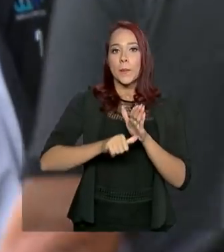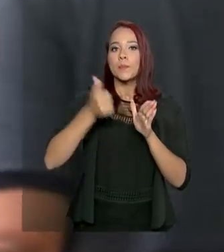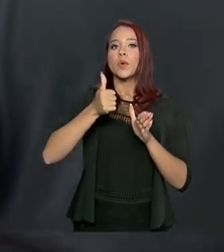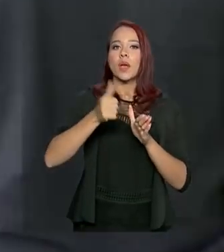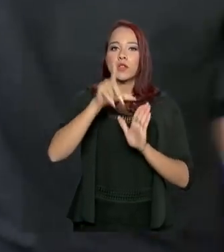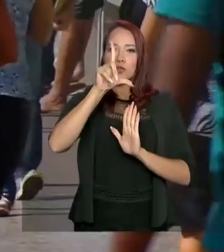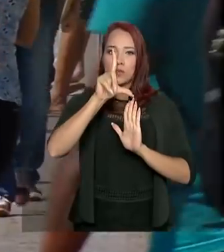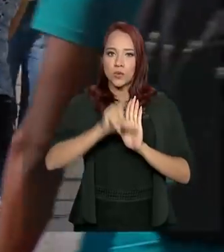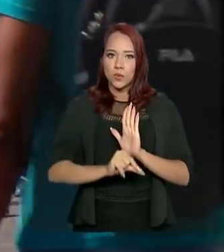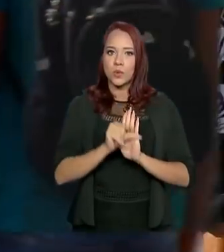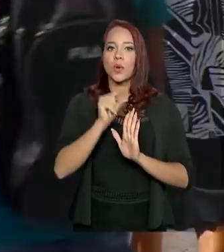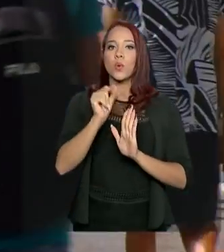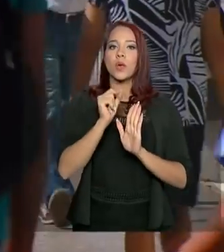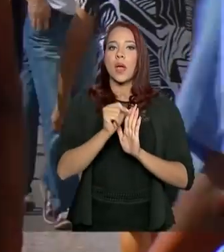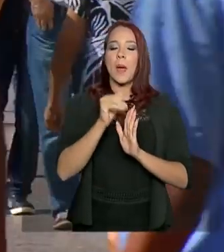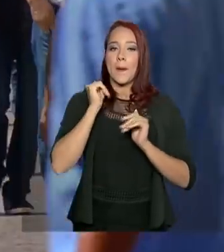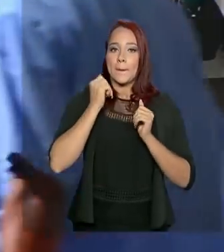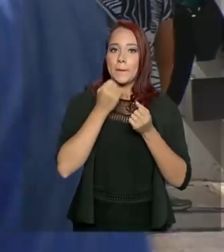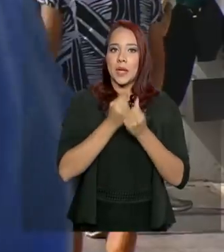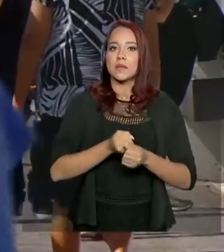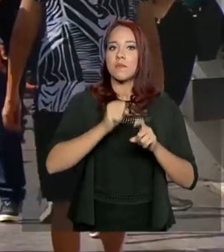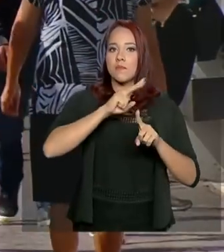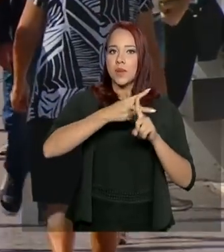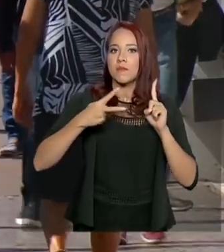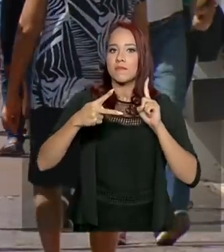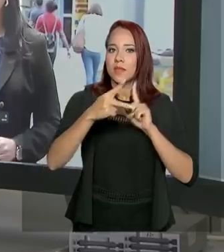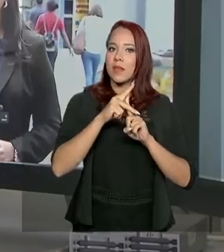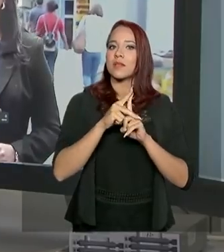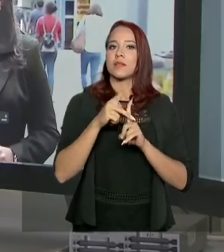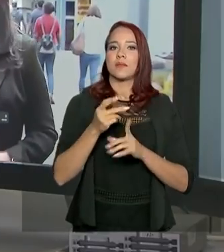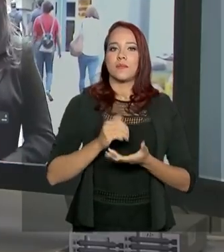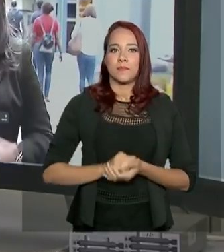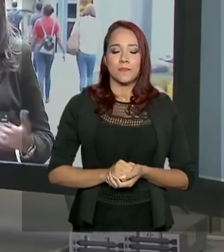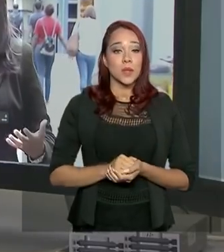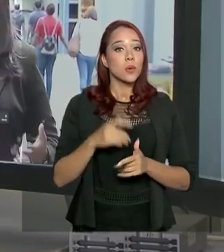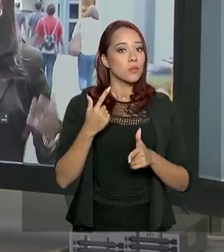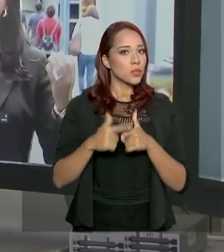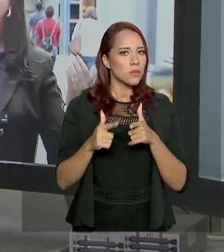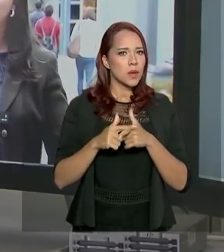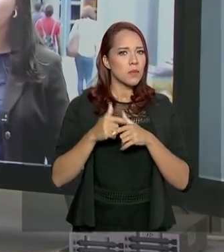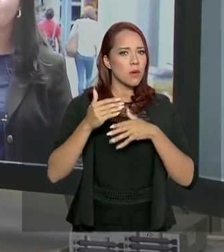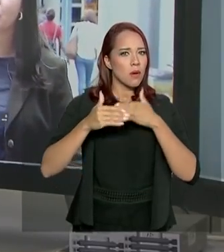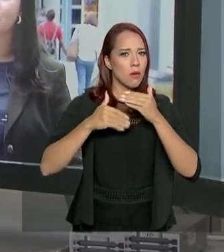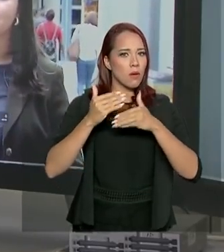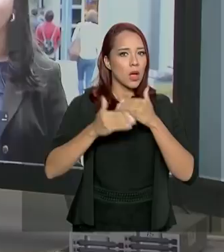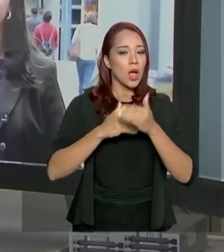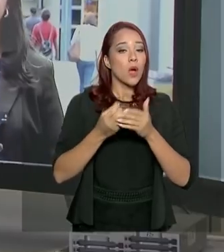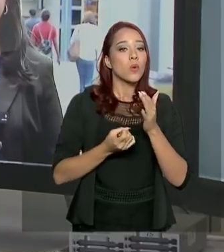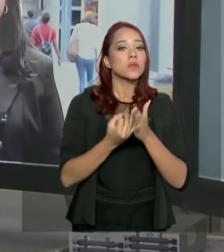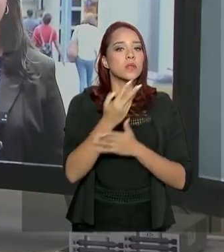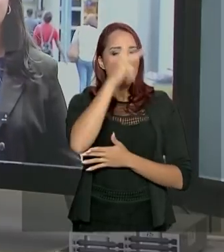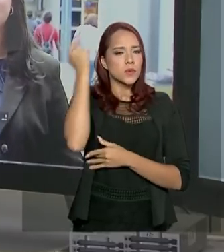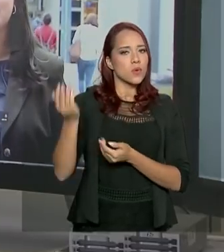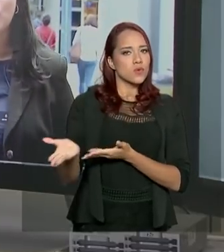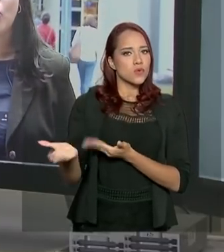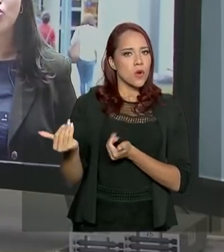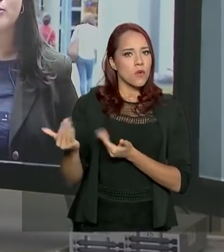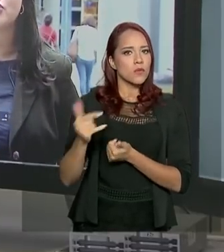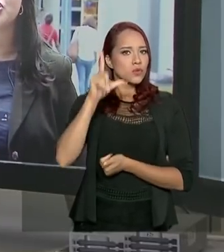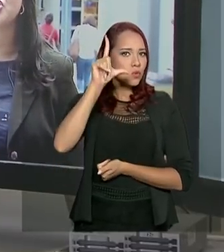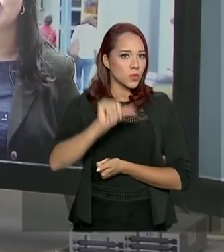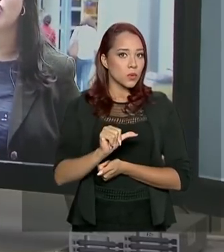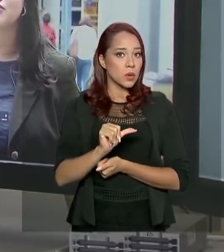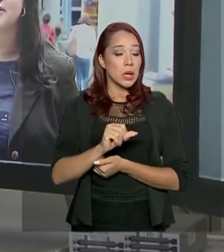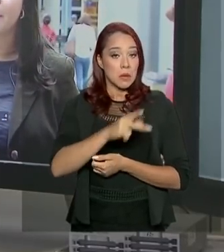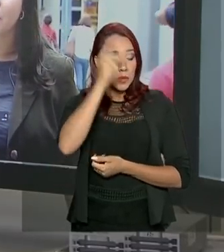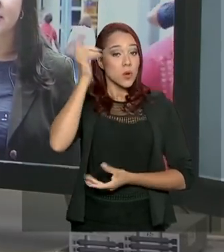foi reduzir o peso da Previdência nas contas públicas. O problema é que com os anos diminui o número de jovens e aumenta o